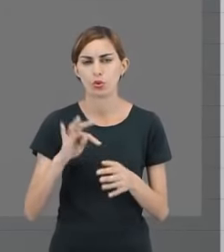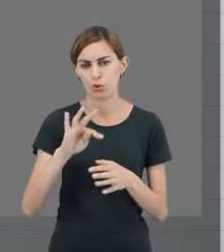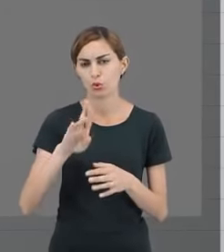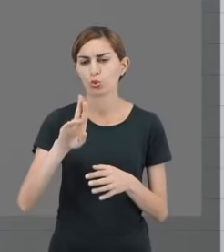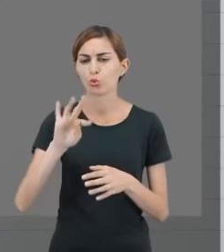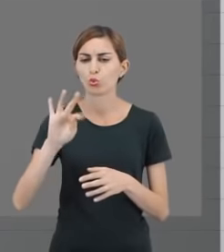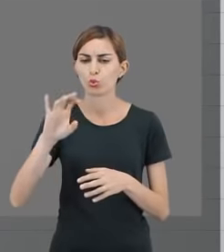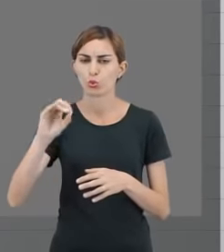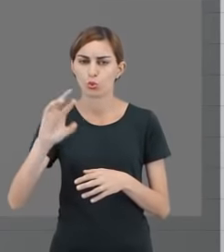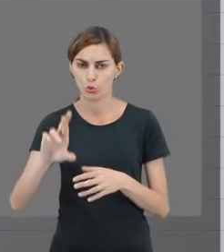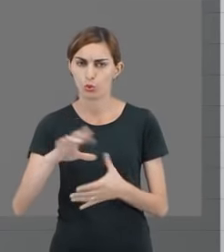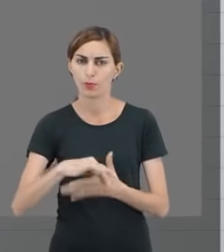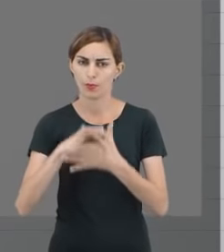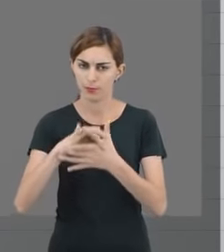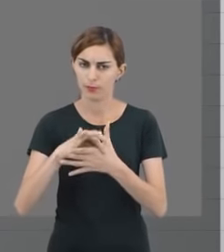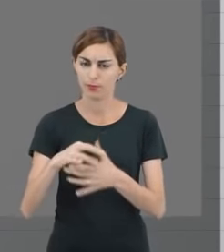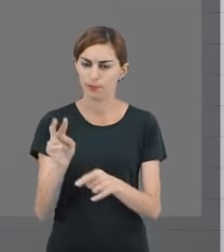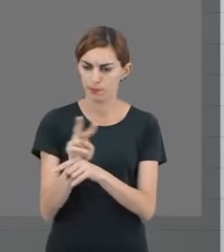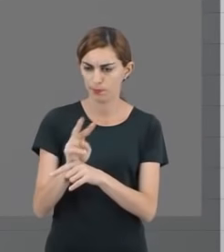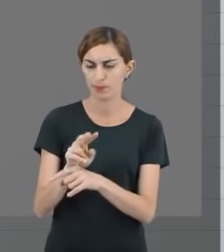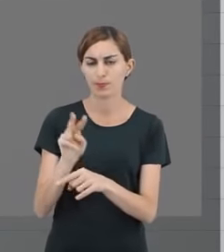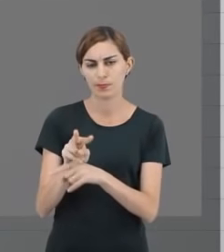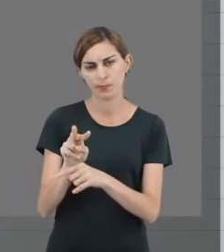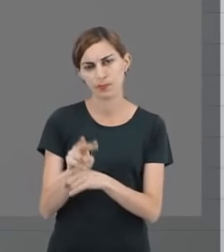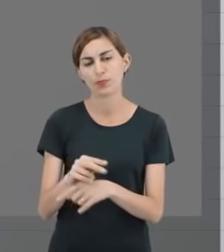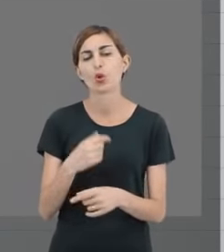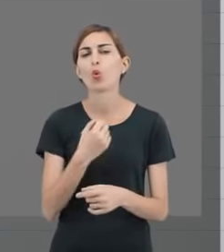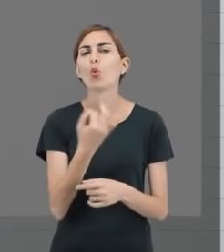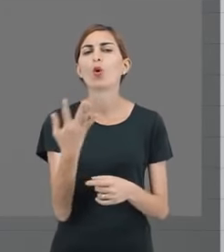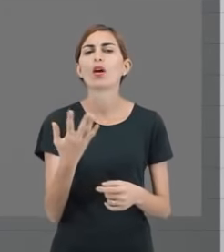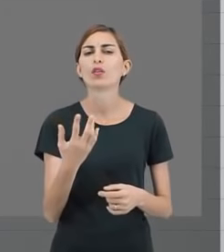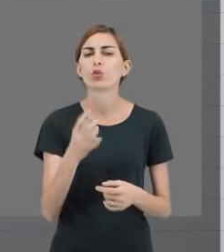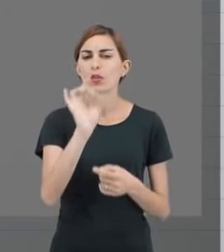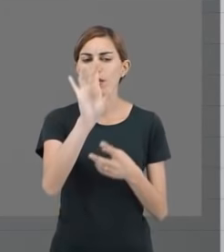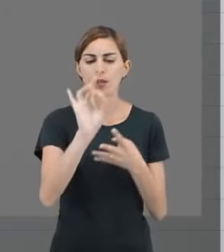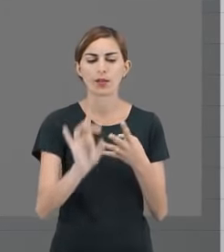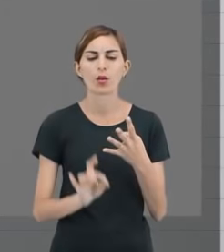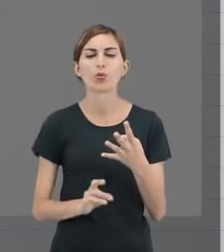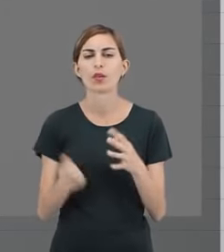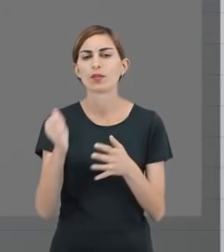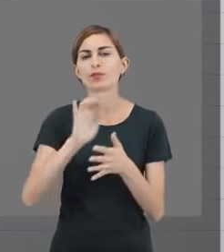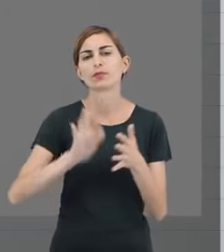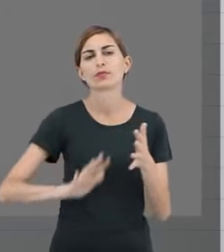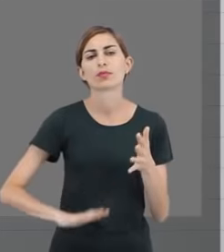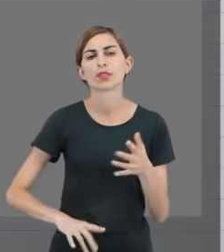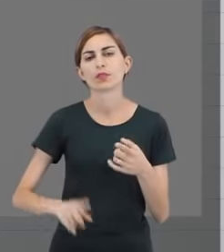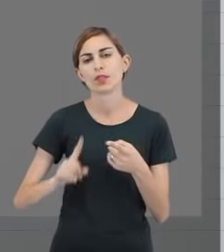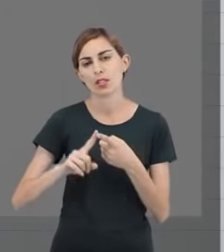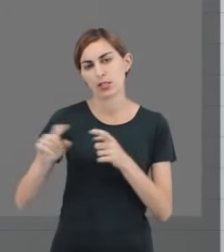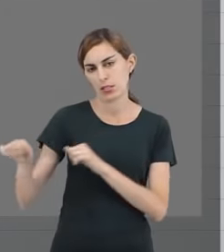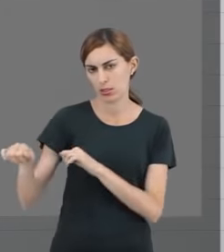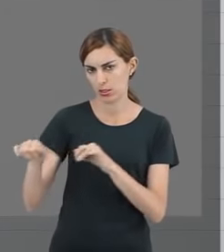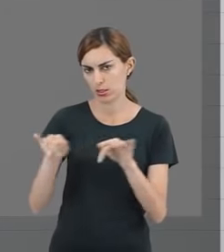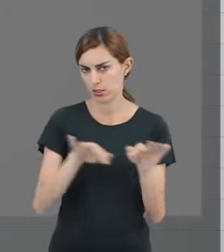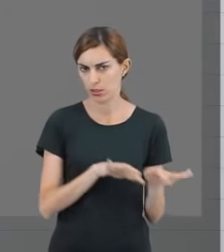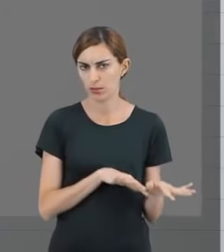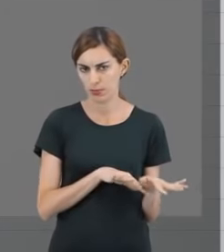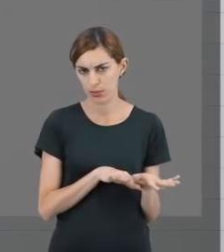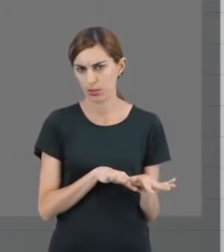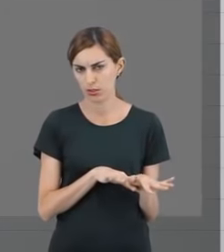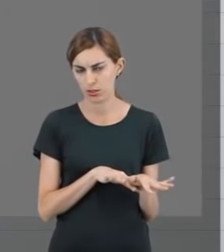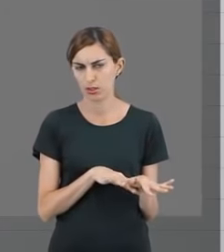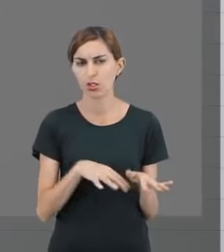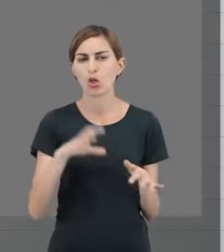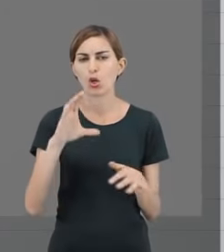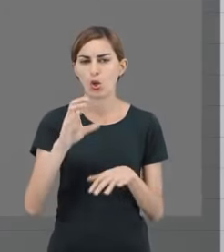tutor presencial. Quanto é que vale cada uma dessas atividades? A atividade semanal, aquela que é